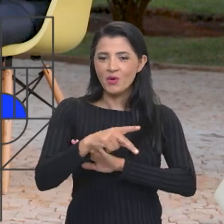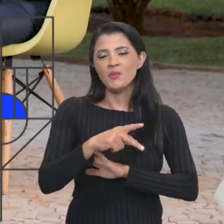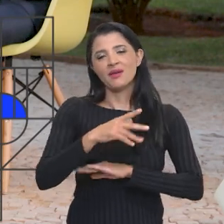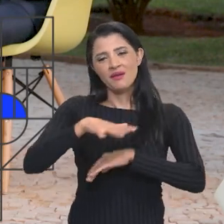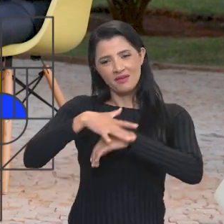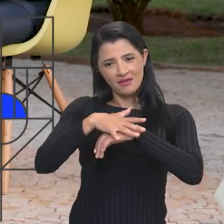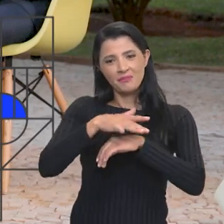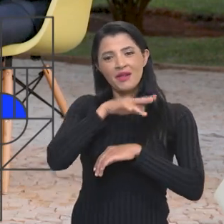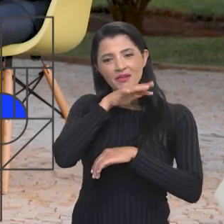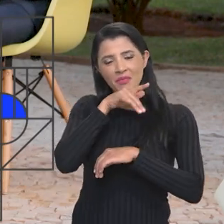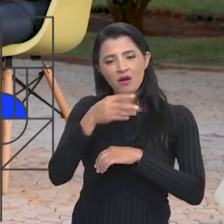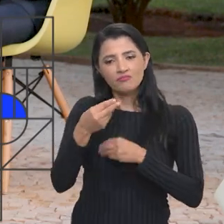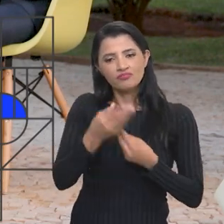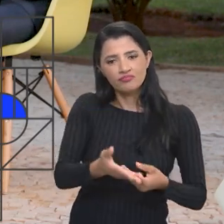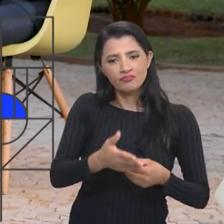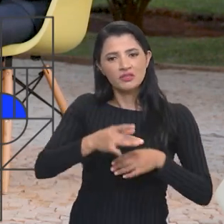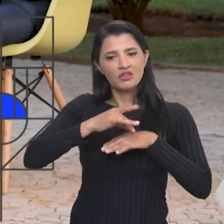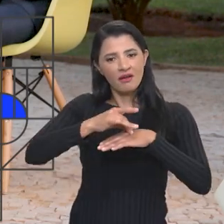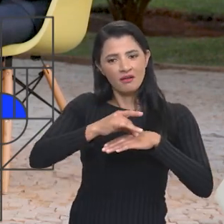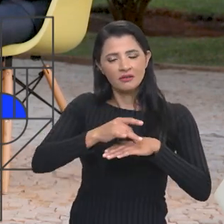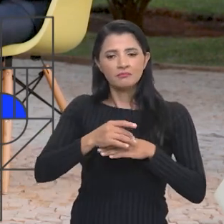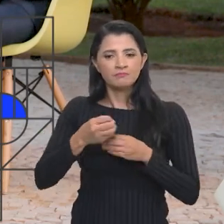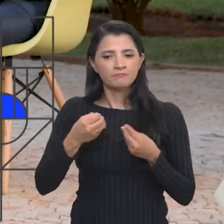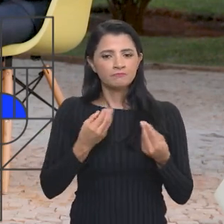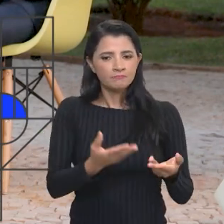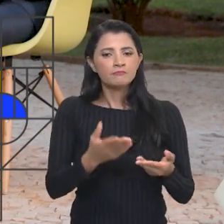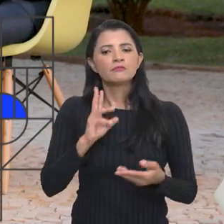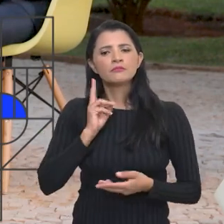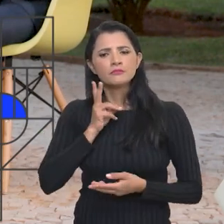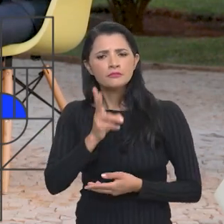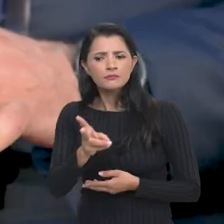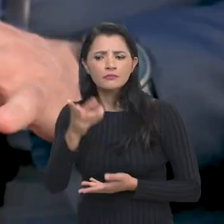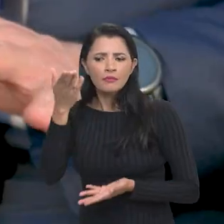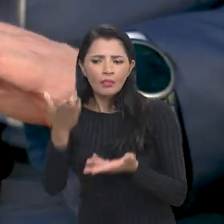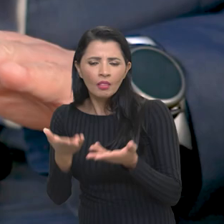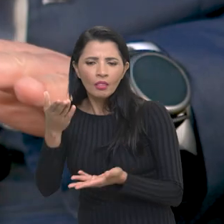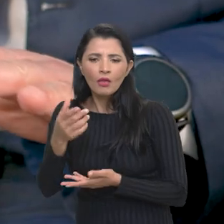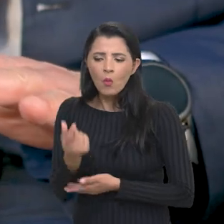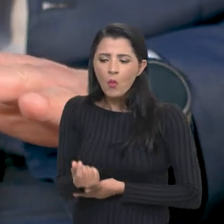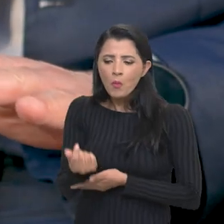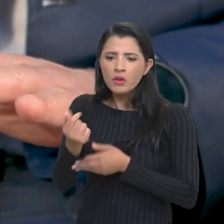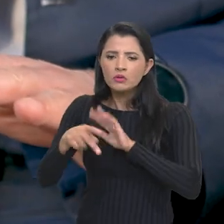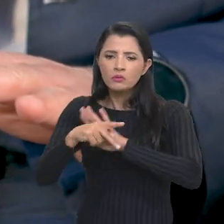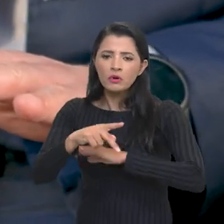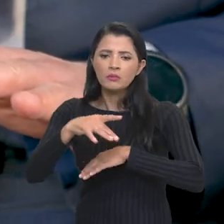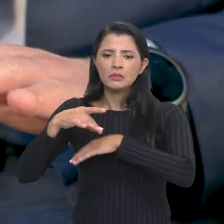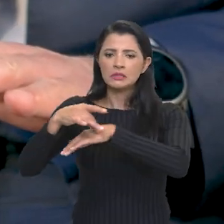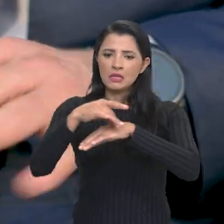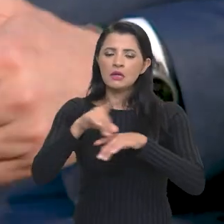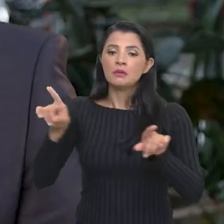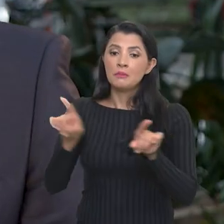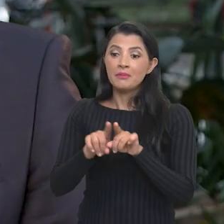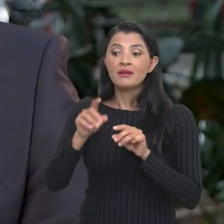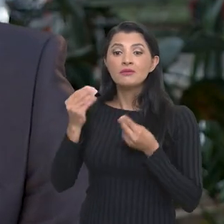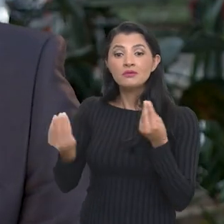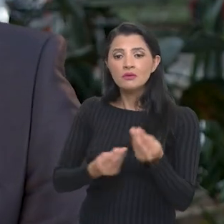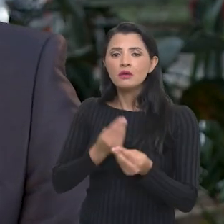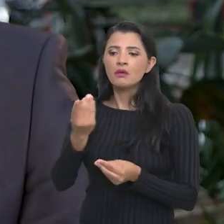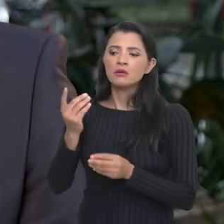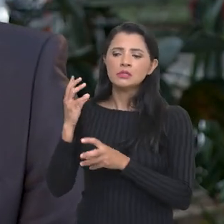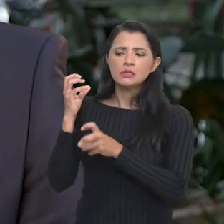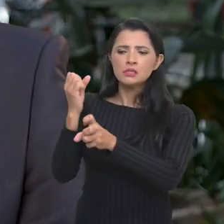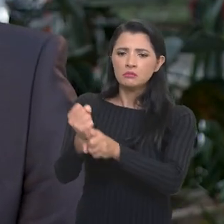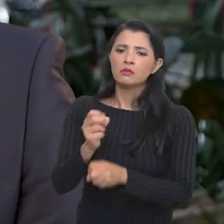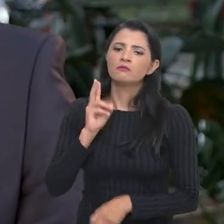para a proteína animal, nós vamos continuar, não só estabilizando o preço da carne, mas a projeção que a